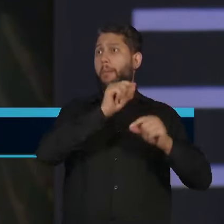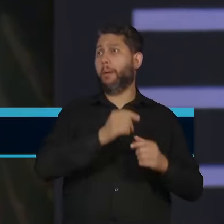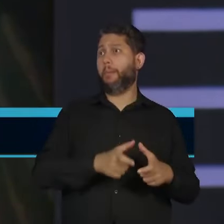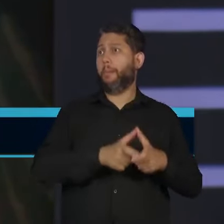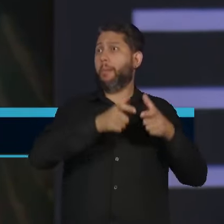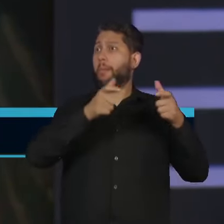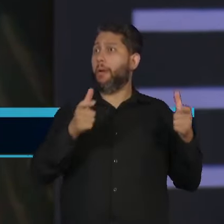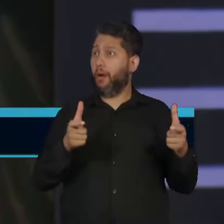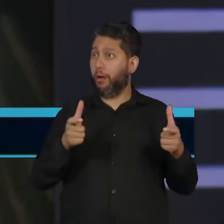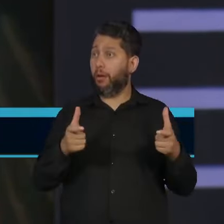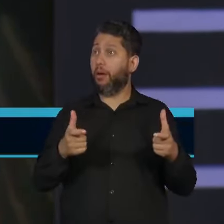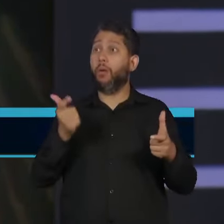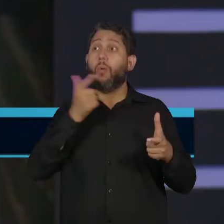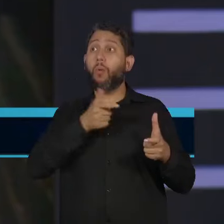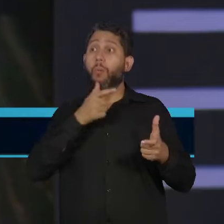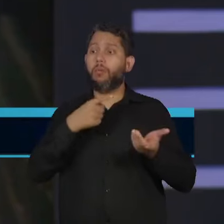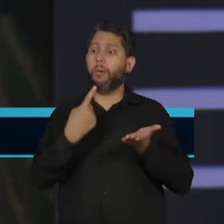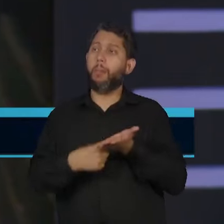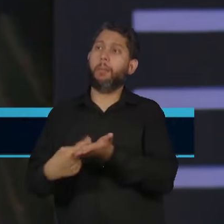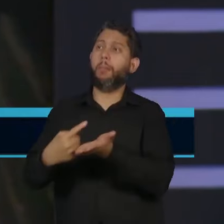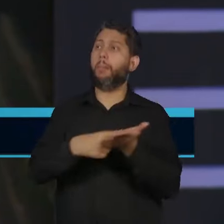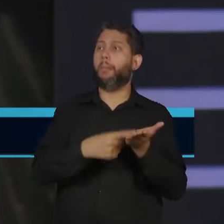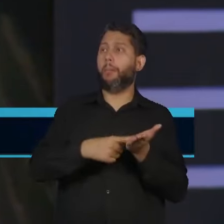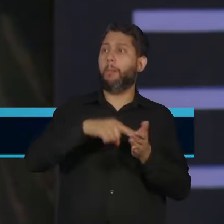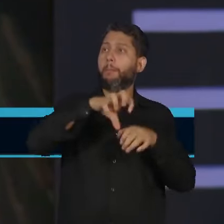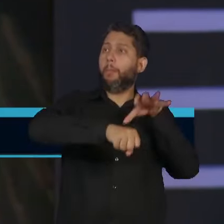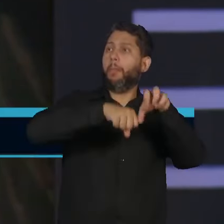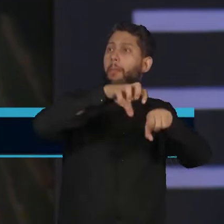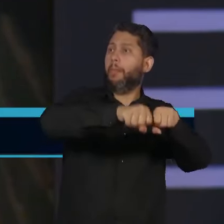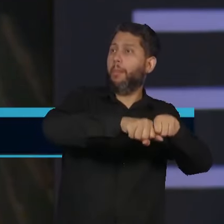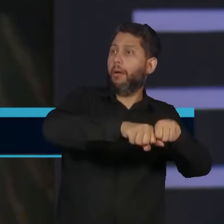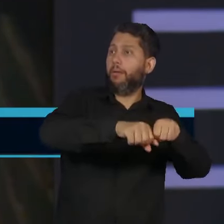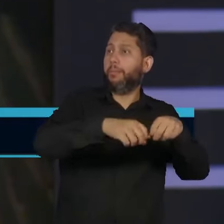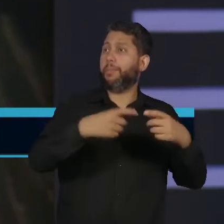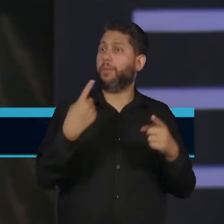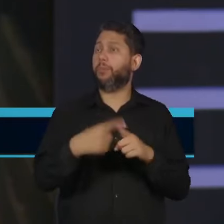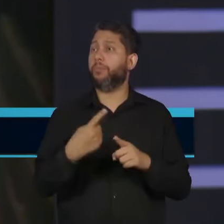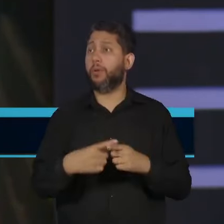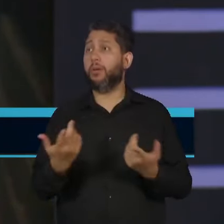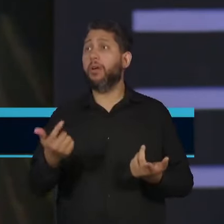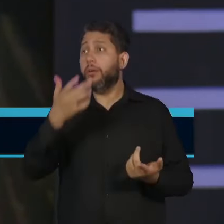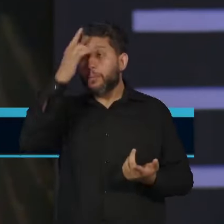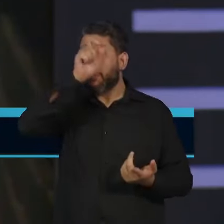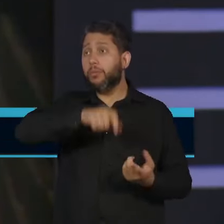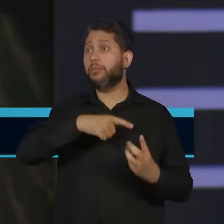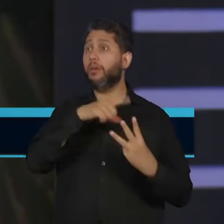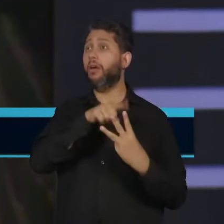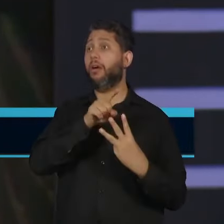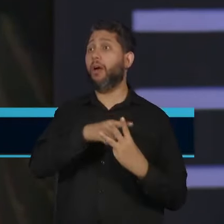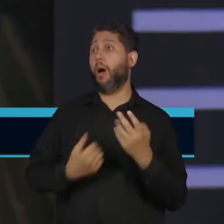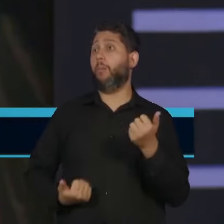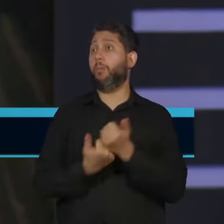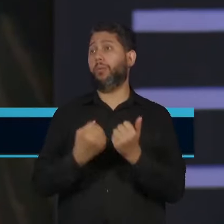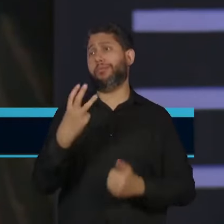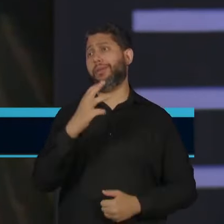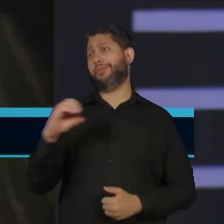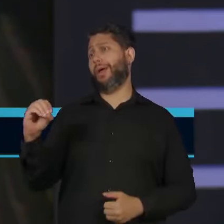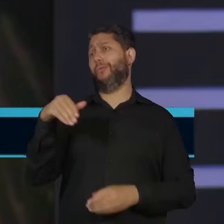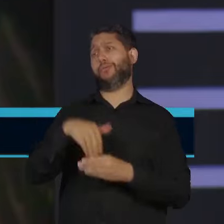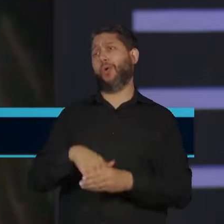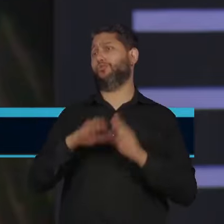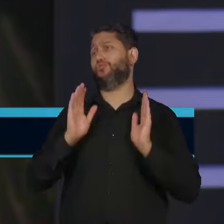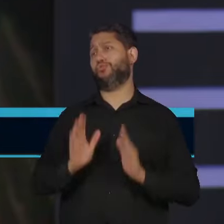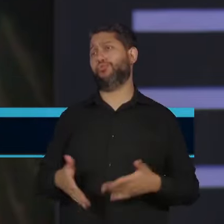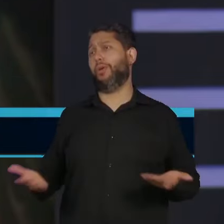forças começam a se organizar para ocupar o espaço. Porque ele tem praticamente com os apoios que ele tem hoje, tem 300 votos ou um pouco mais